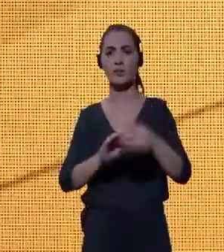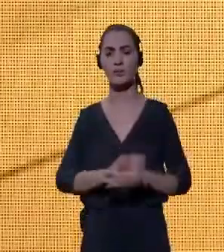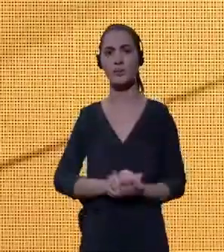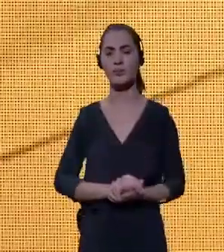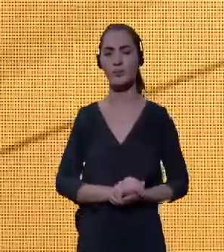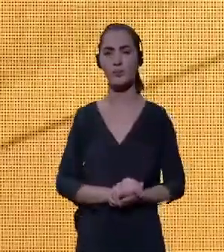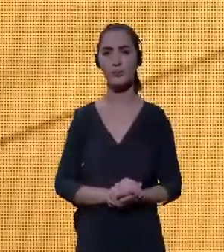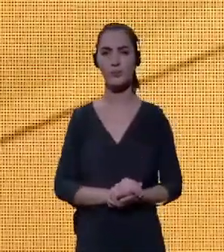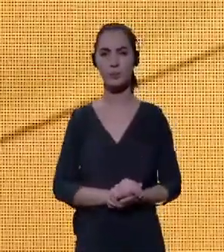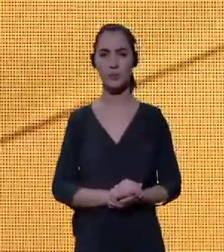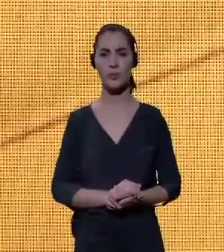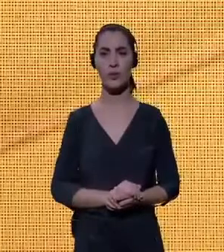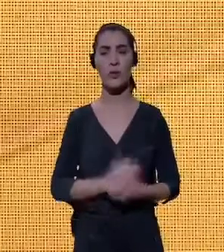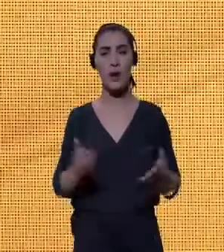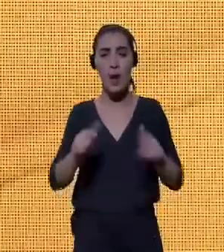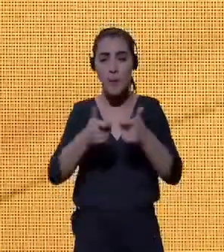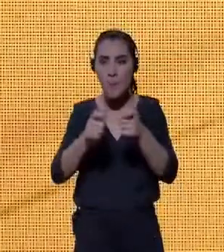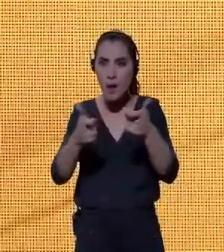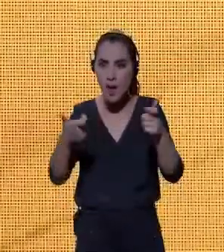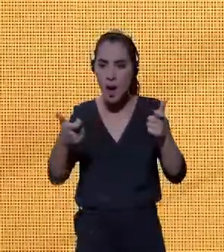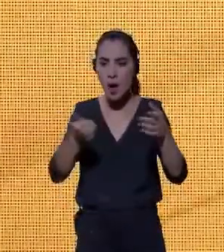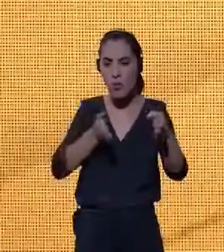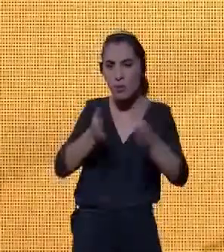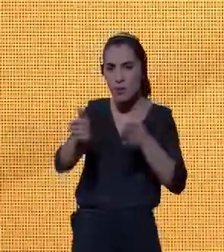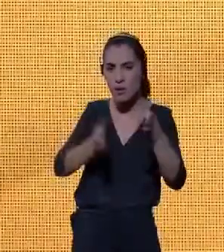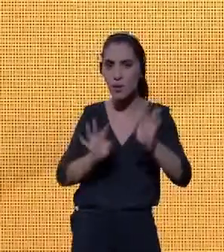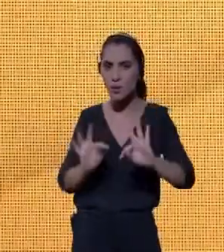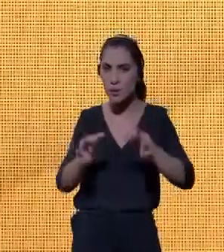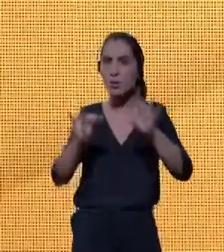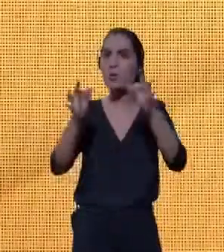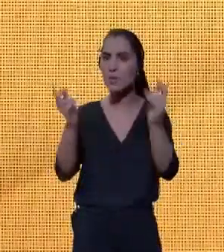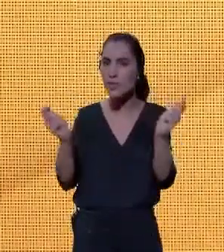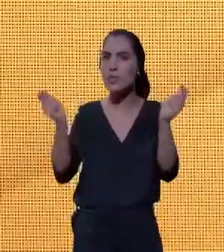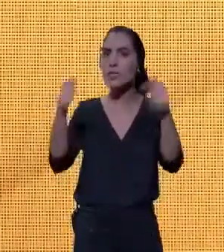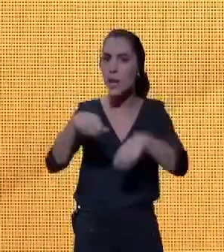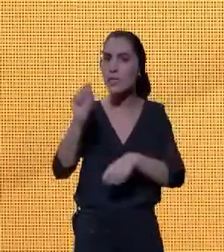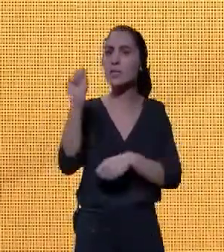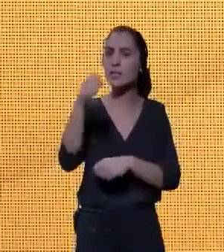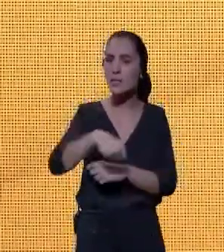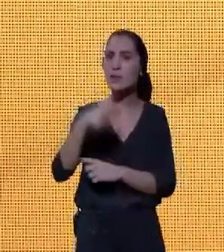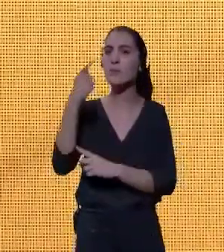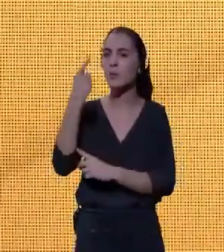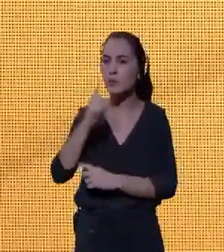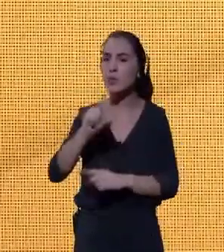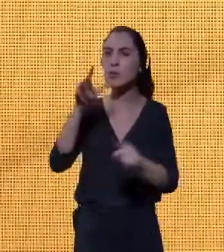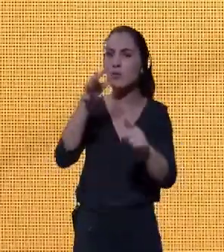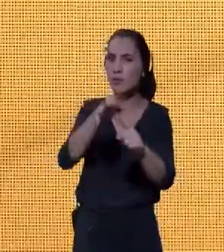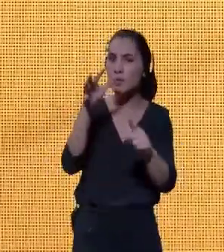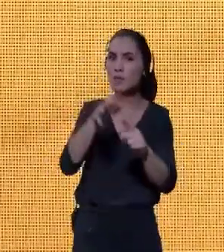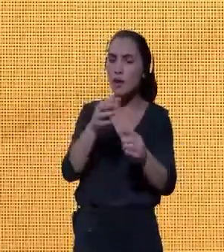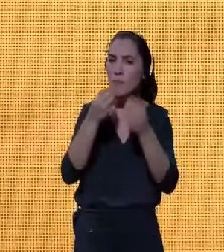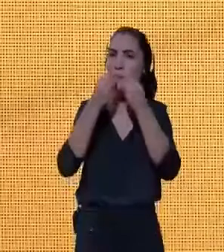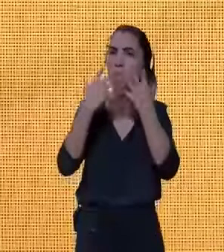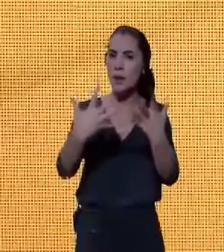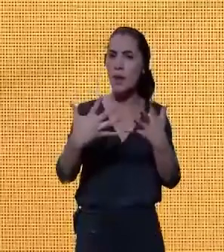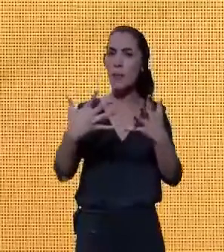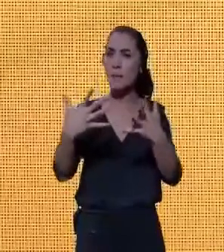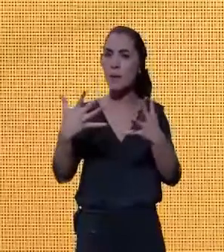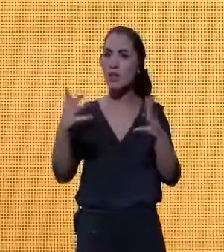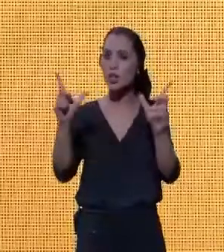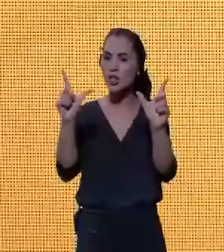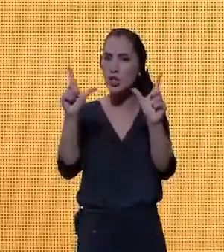é válido. Ampliar o acesso à tecnologia pode gerar, sim, um grande impacto positivo na redução das